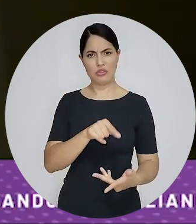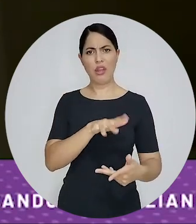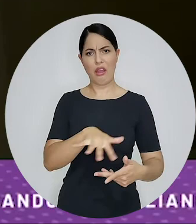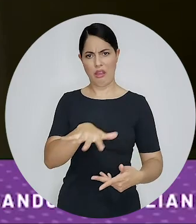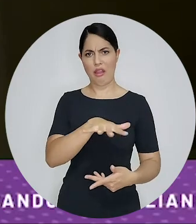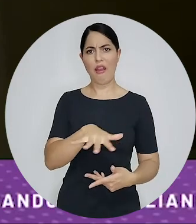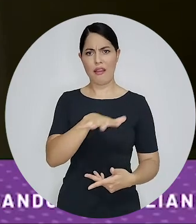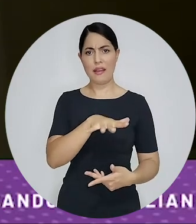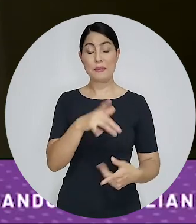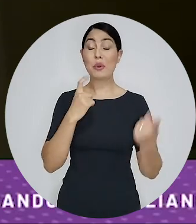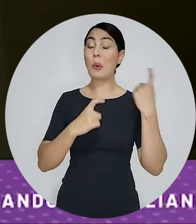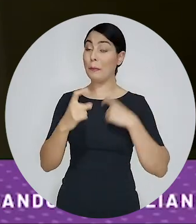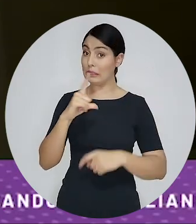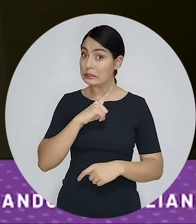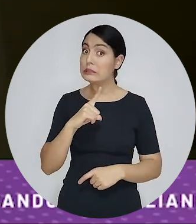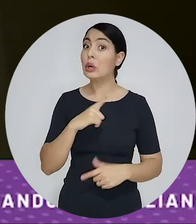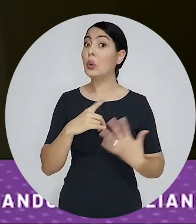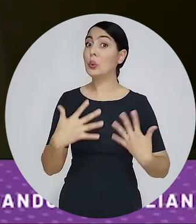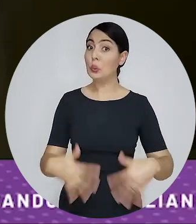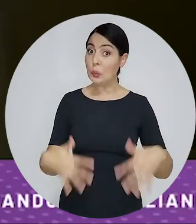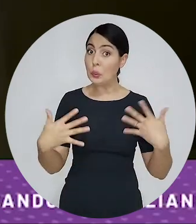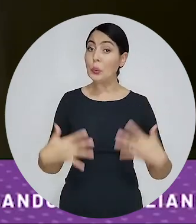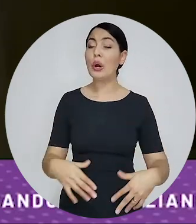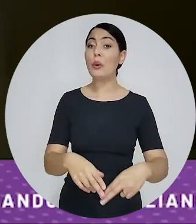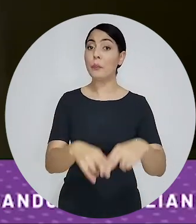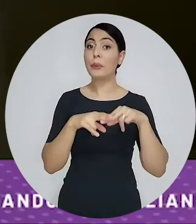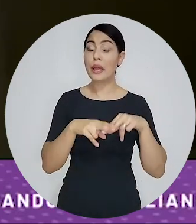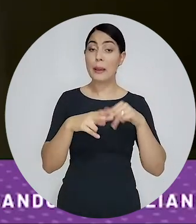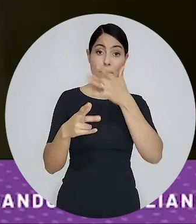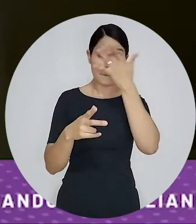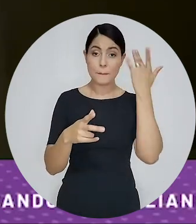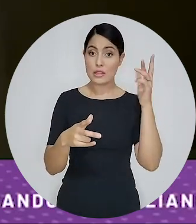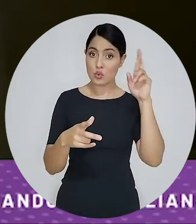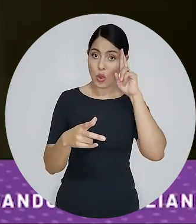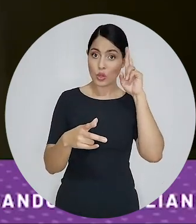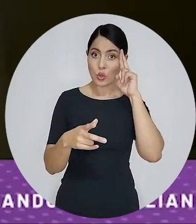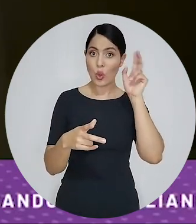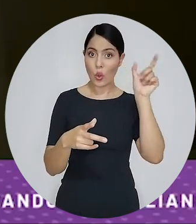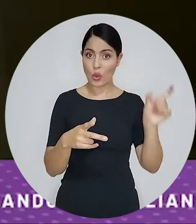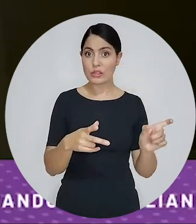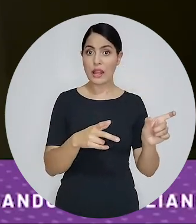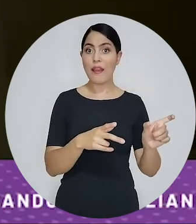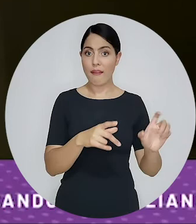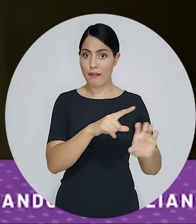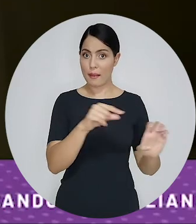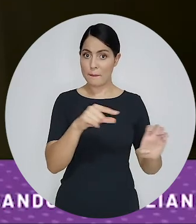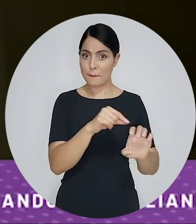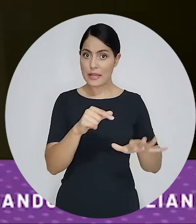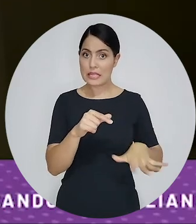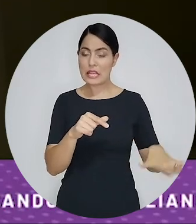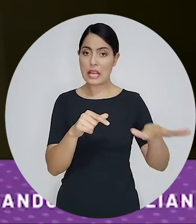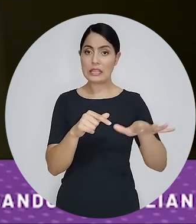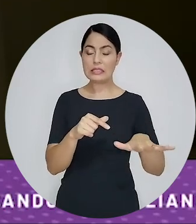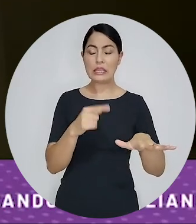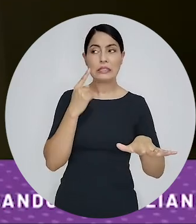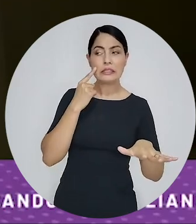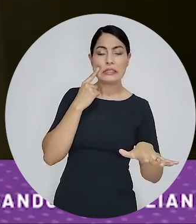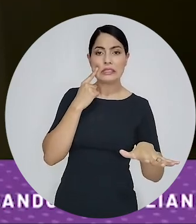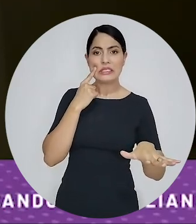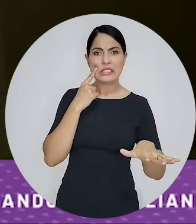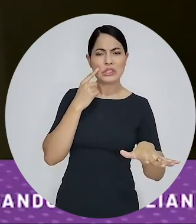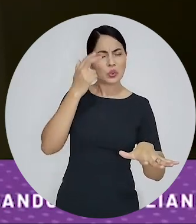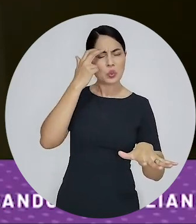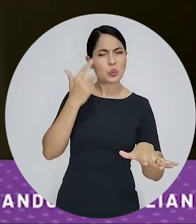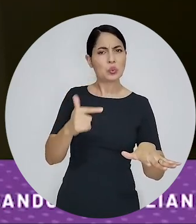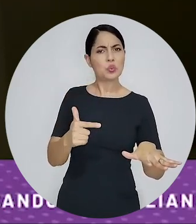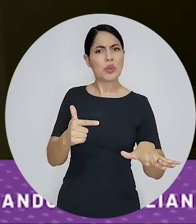corrupção que obviamente gerou uma preocupação muito grande por parte dos empresários porque se não houver essa cultura o risco é